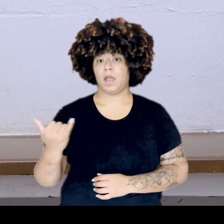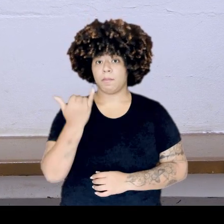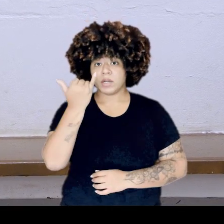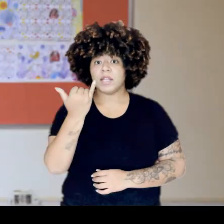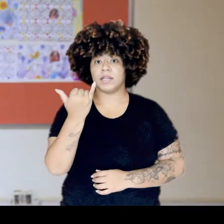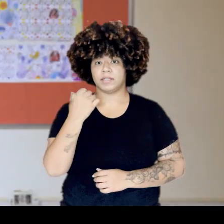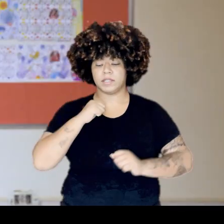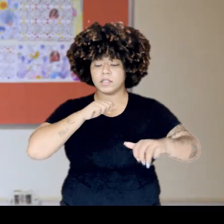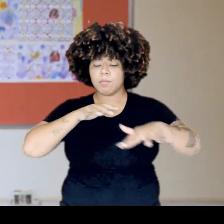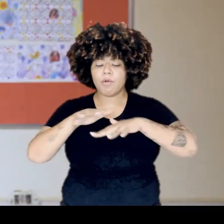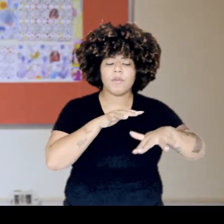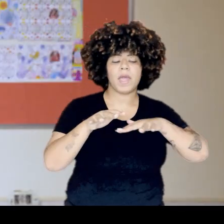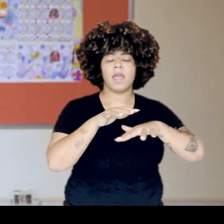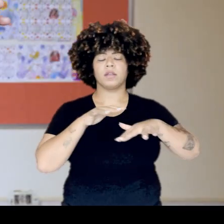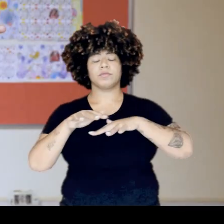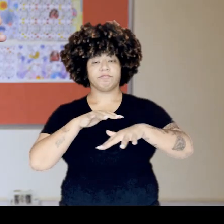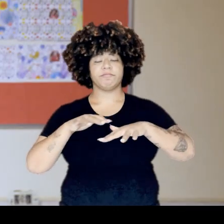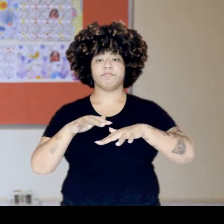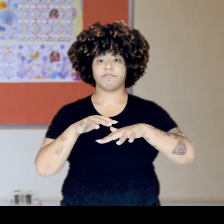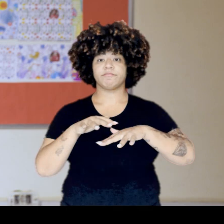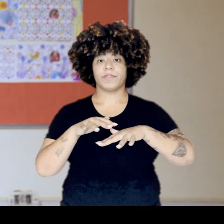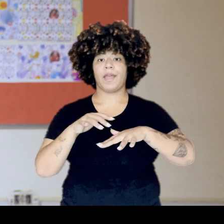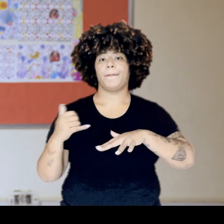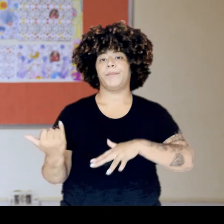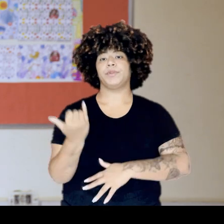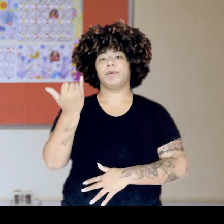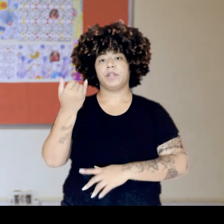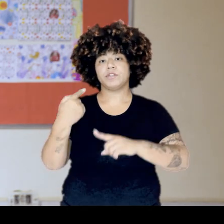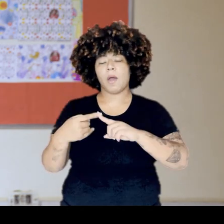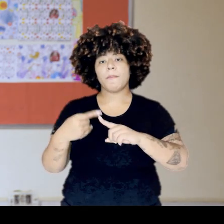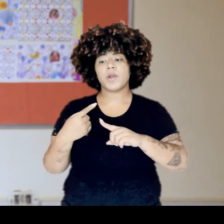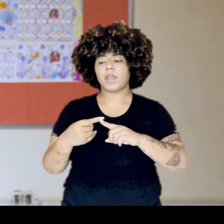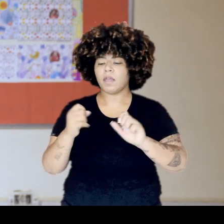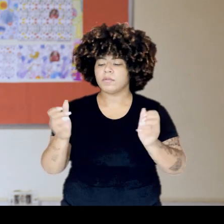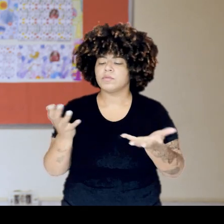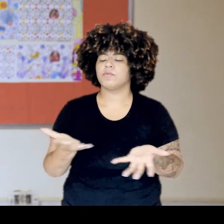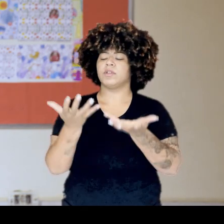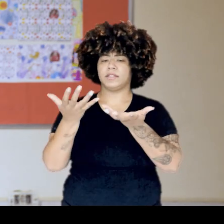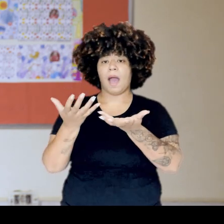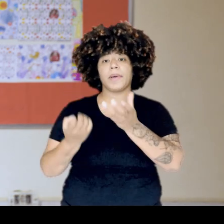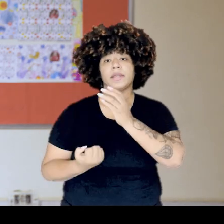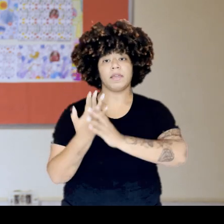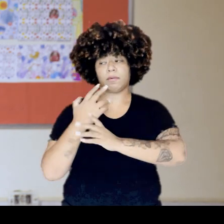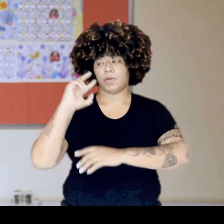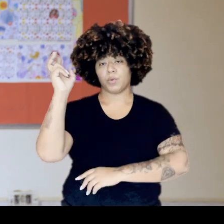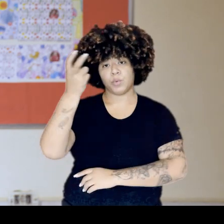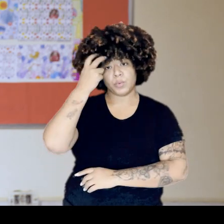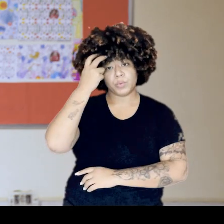A importância desse conjunto de ações é primordial no sentido de criar